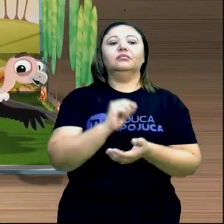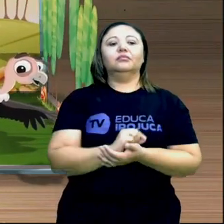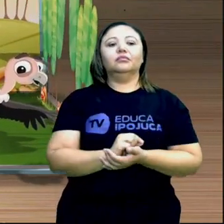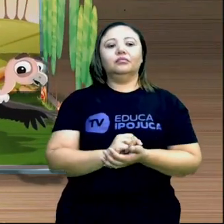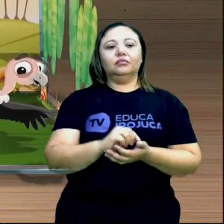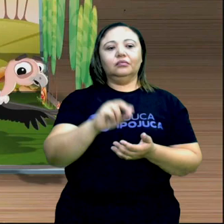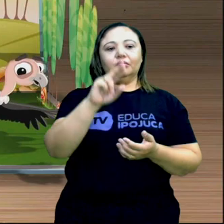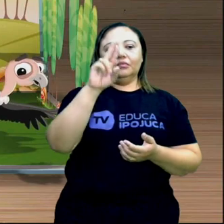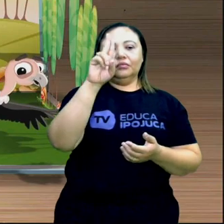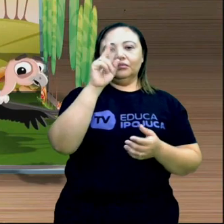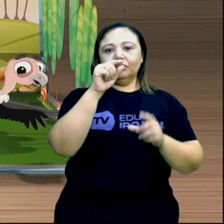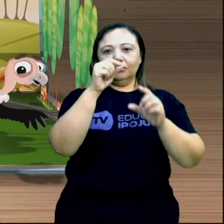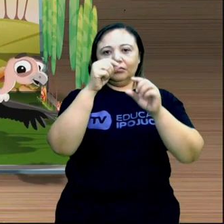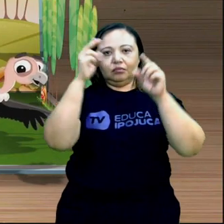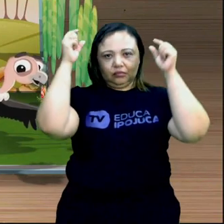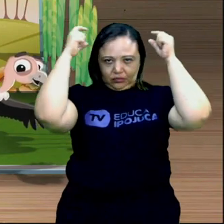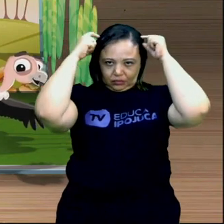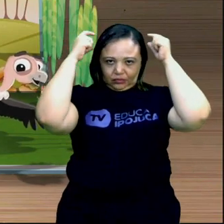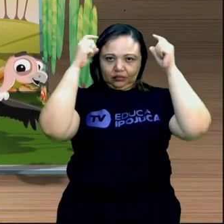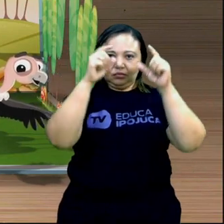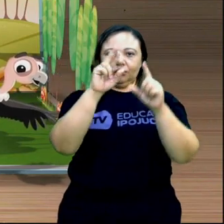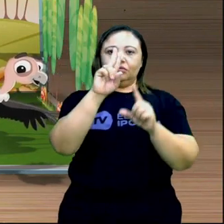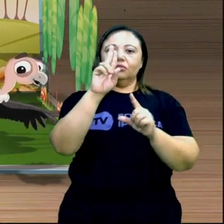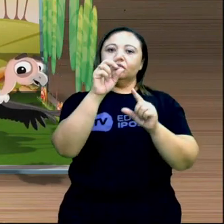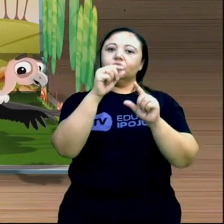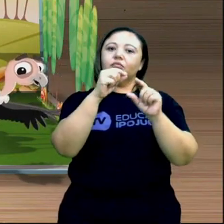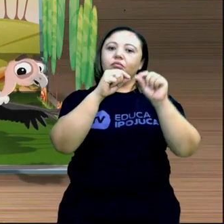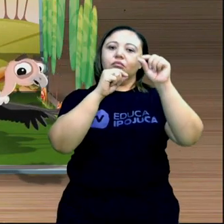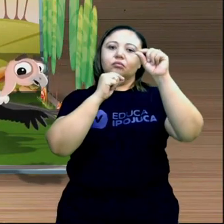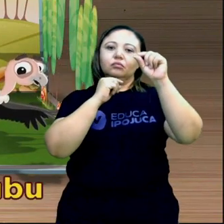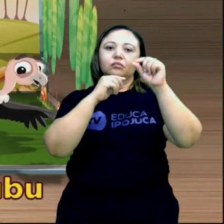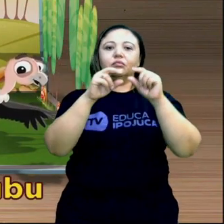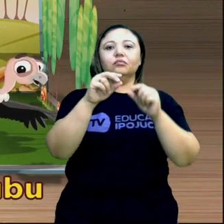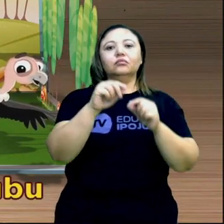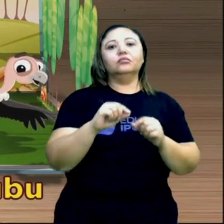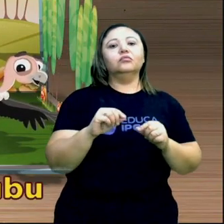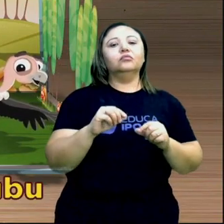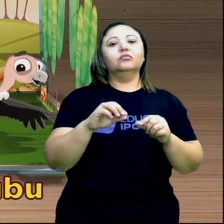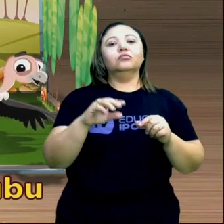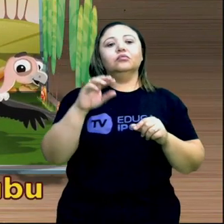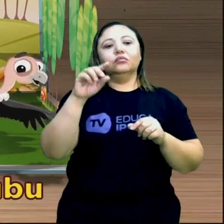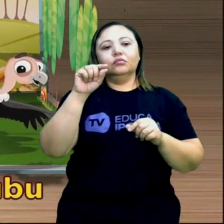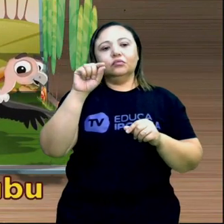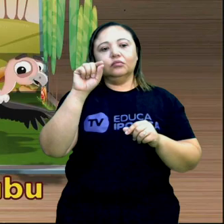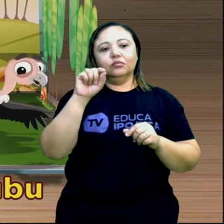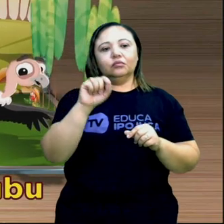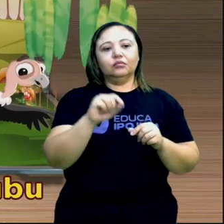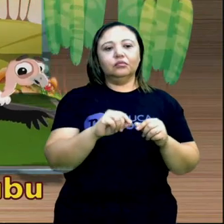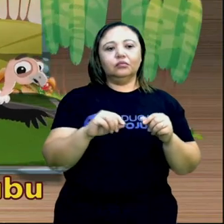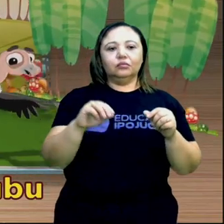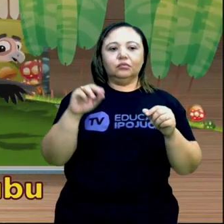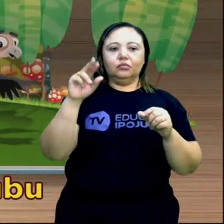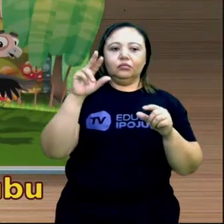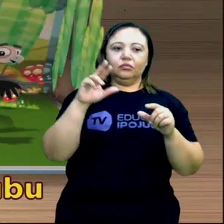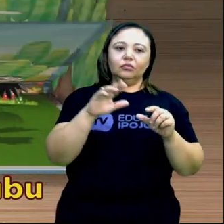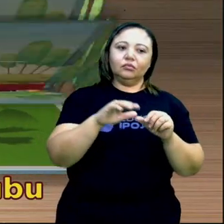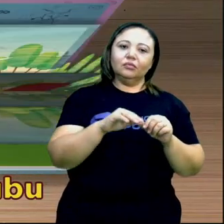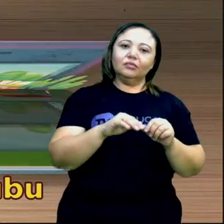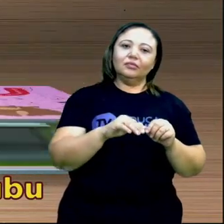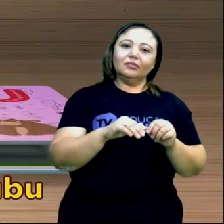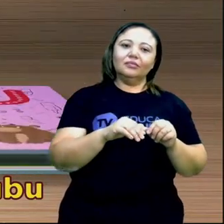O de urso, o de uva, o de xampu, da peruca duro.